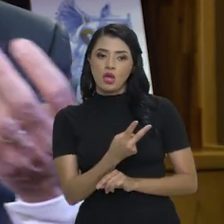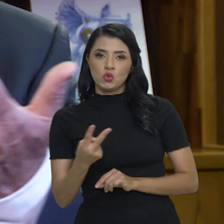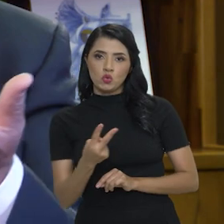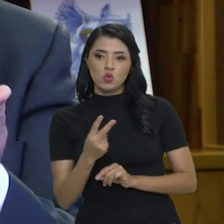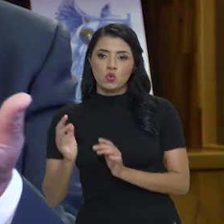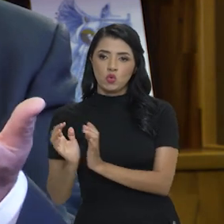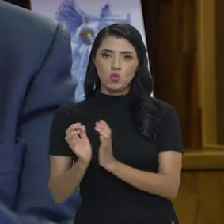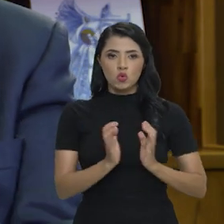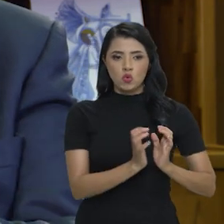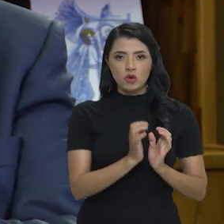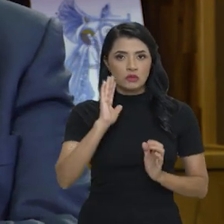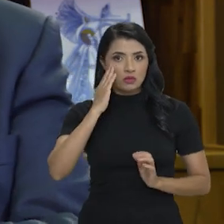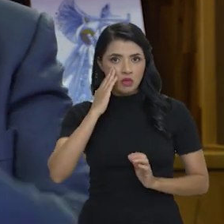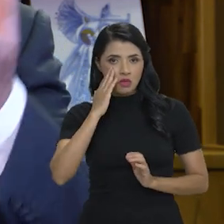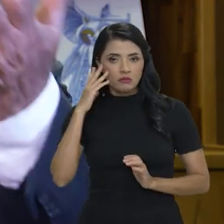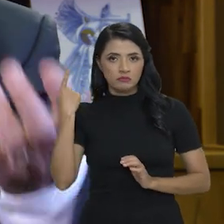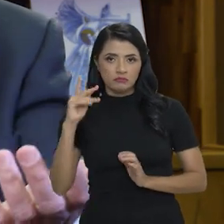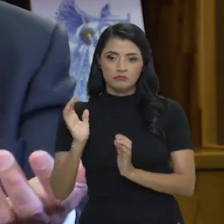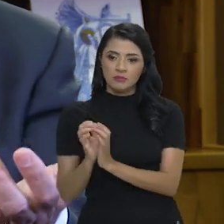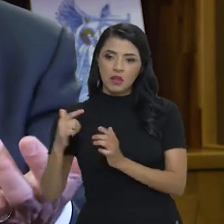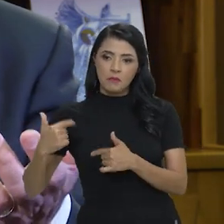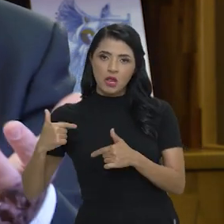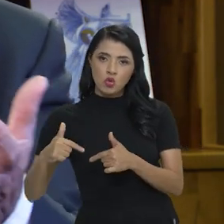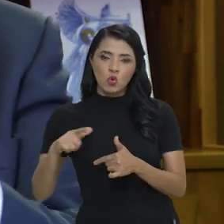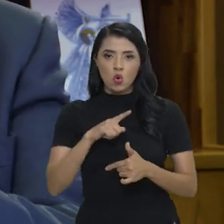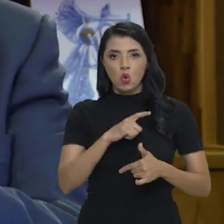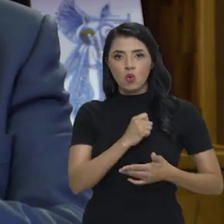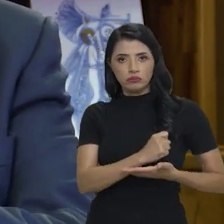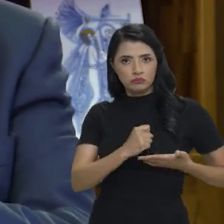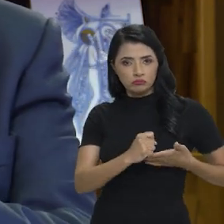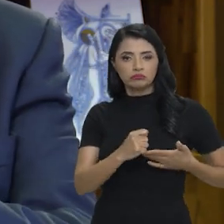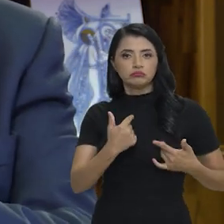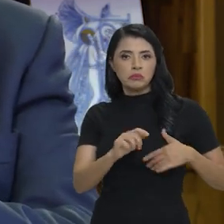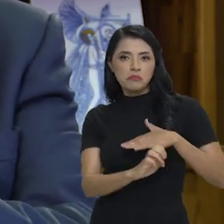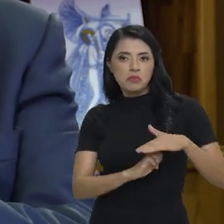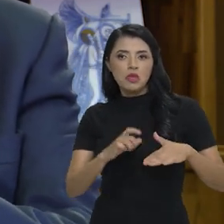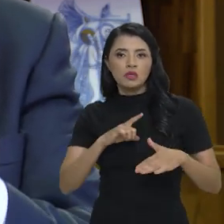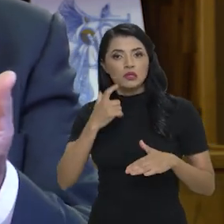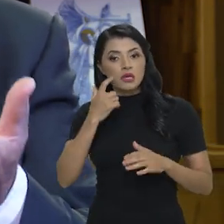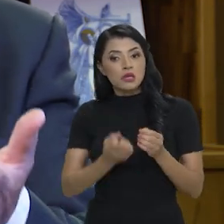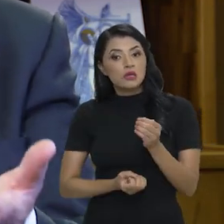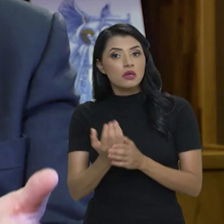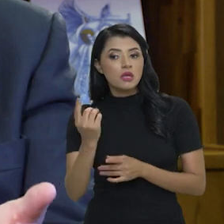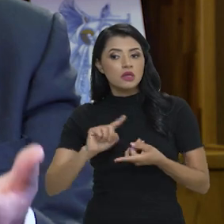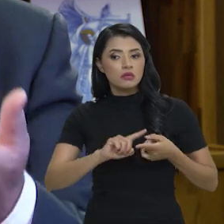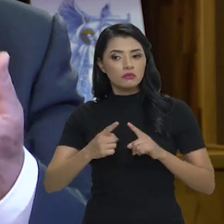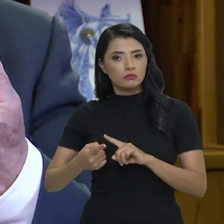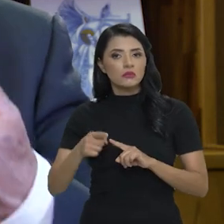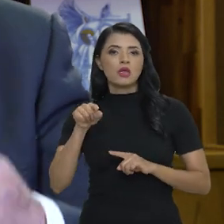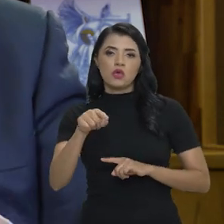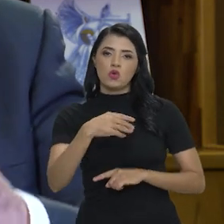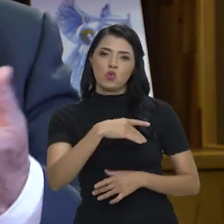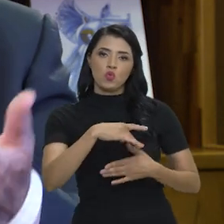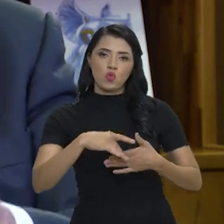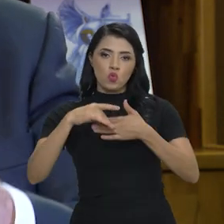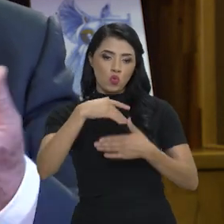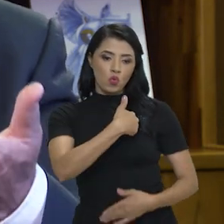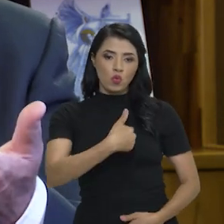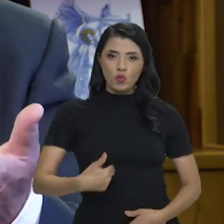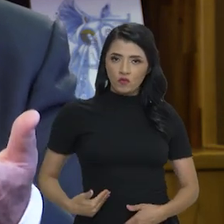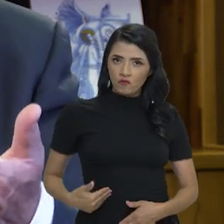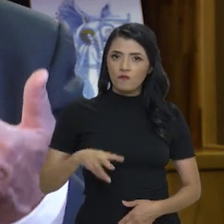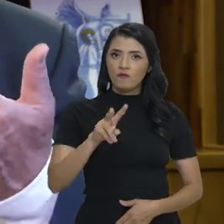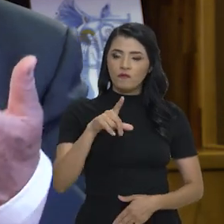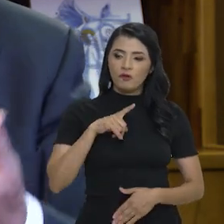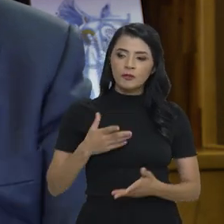bilateralmente construam entendimento. Ou seja, a bancada de trabalhadores e empregadores construam. Porque aí o governo vai respaldar esse